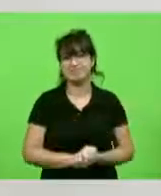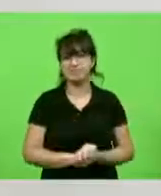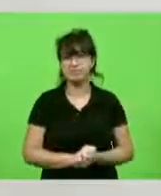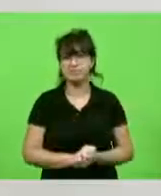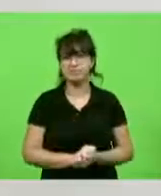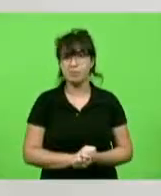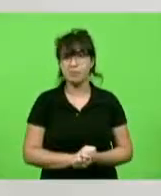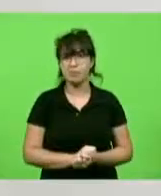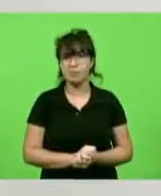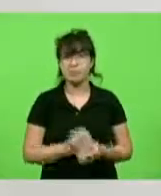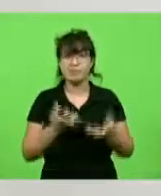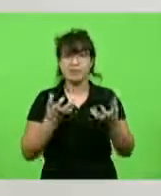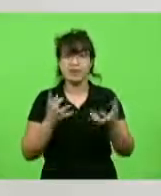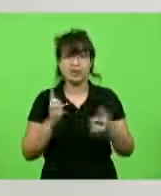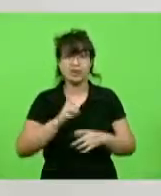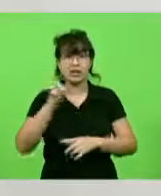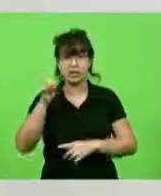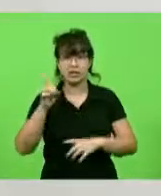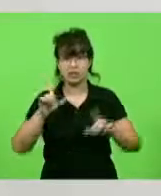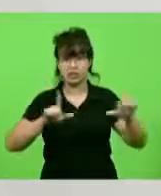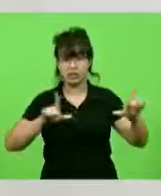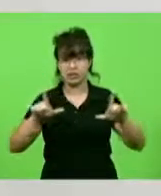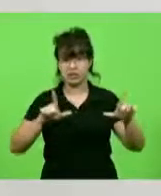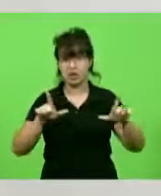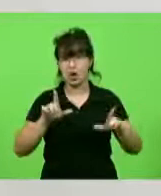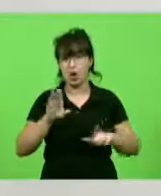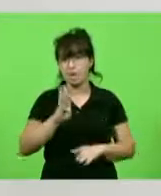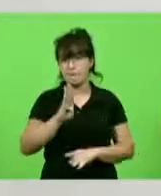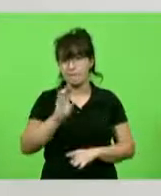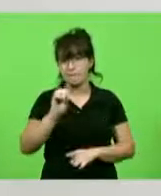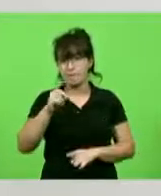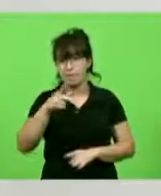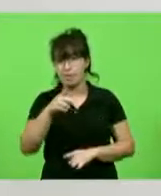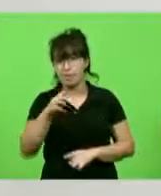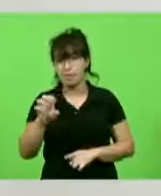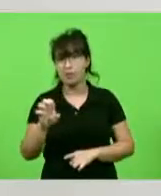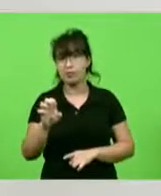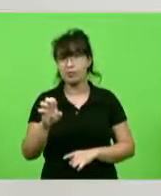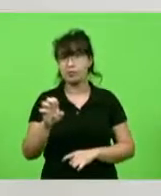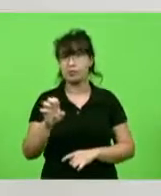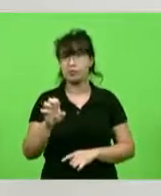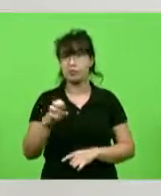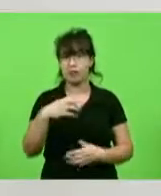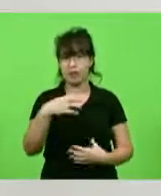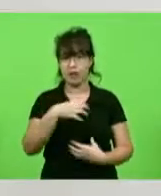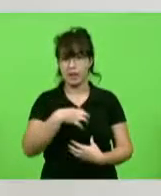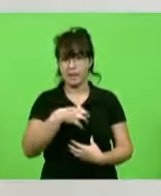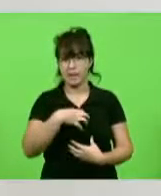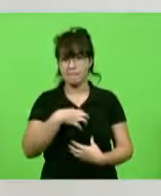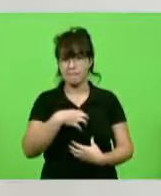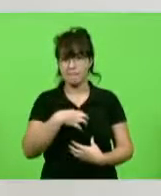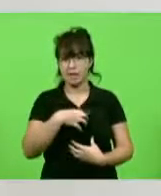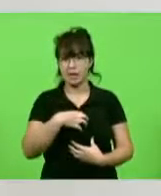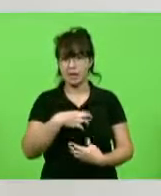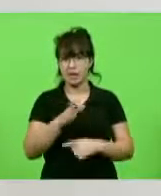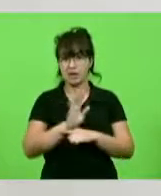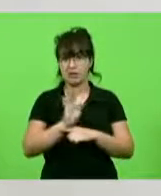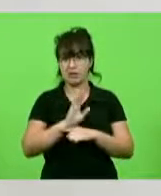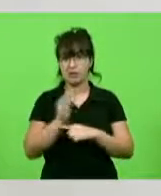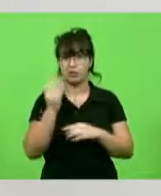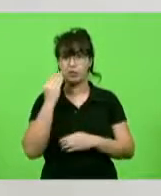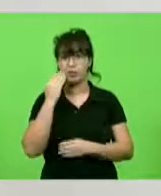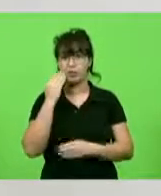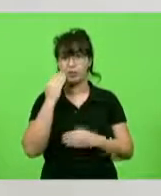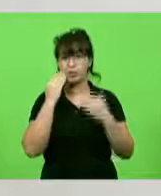Queira Deus que nunca mais na televisão o BOP da Bahia faça um vídeo mostrando um atirador de